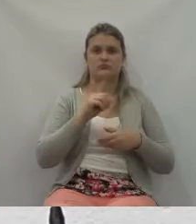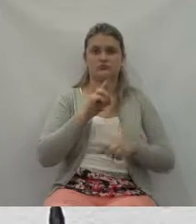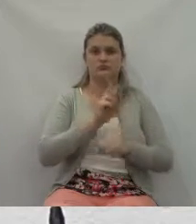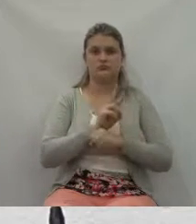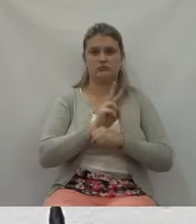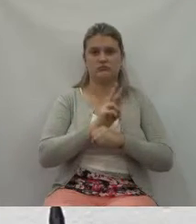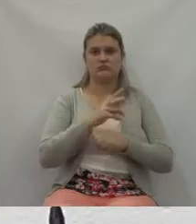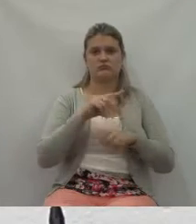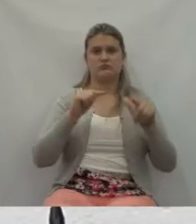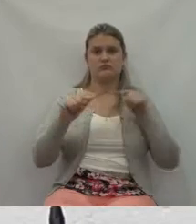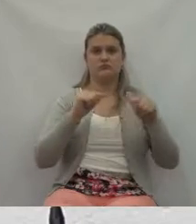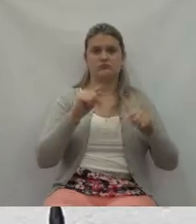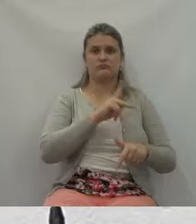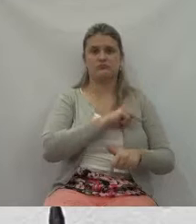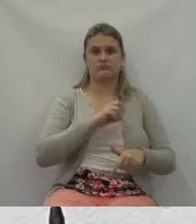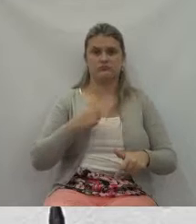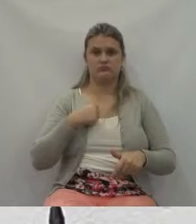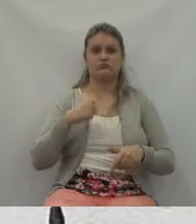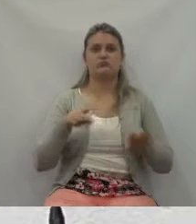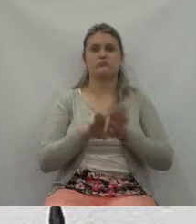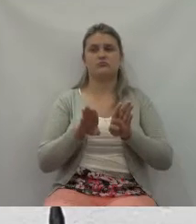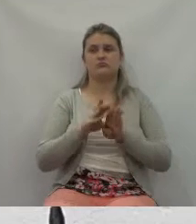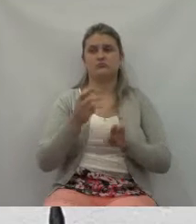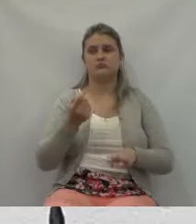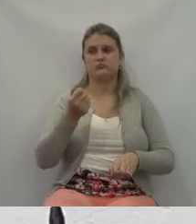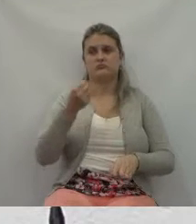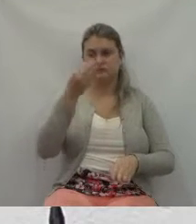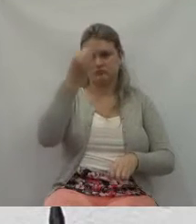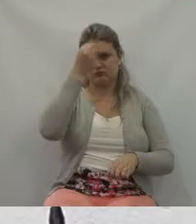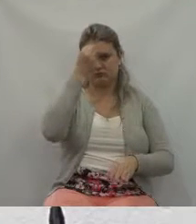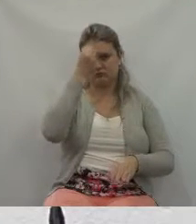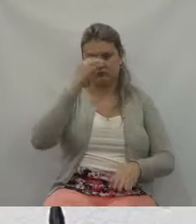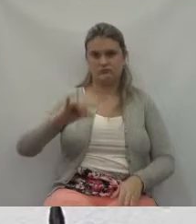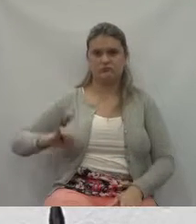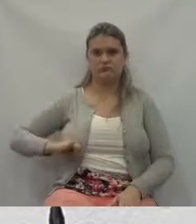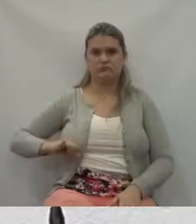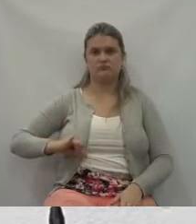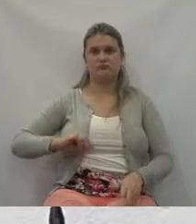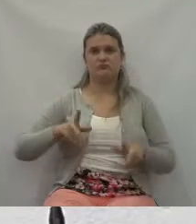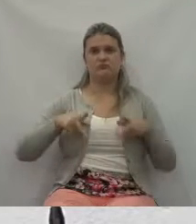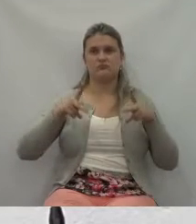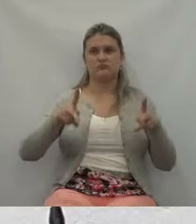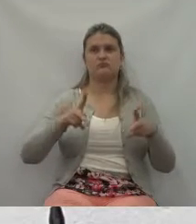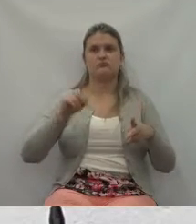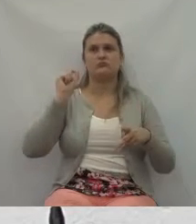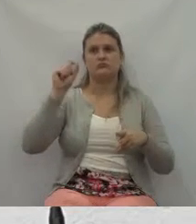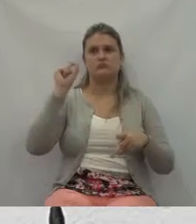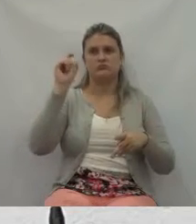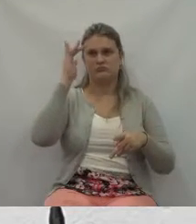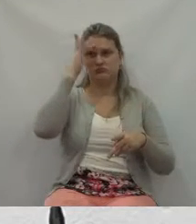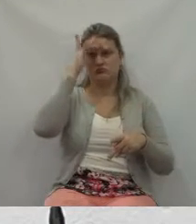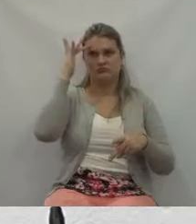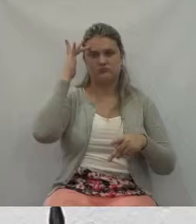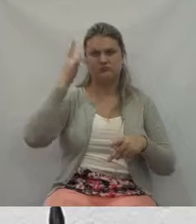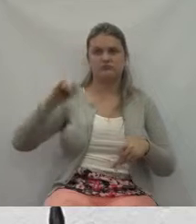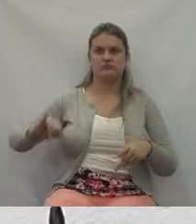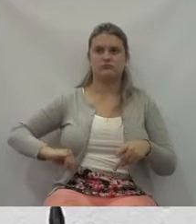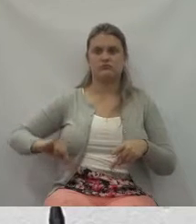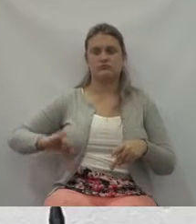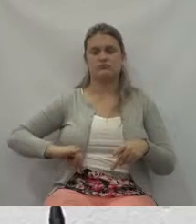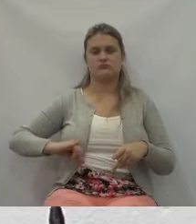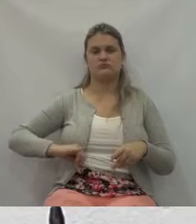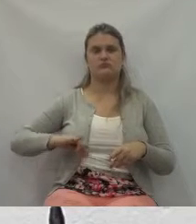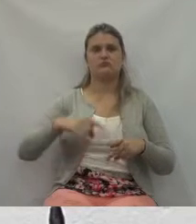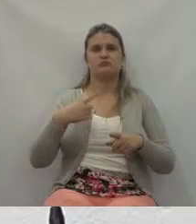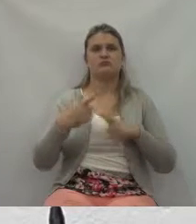pouco culpado pelo sofrimento daquela população, daqueles imigrantes que sofrem o caos e sentem na pele